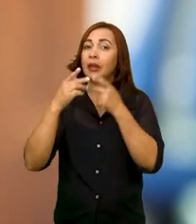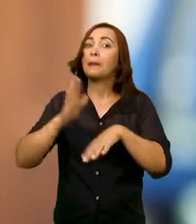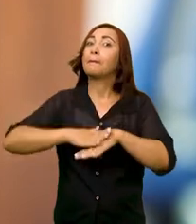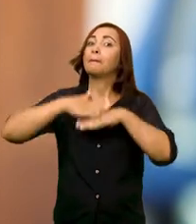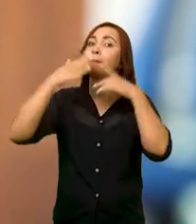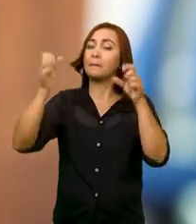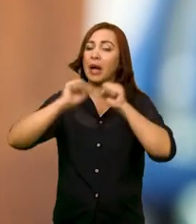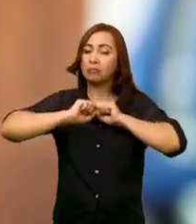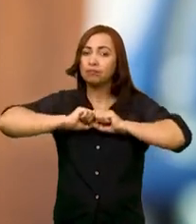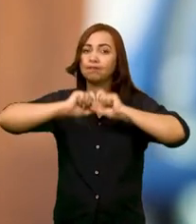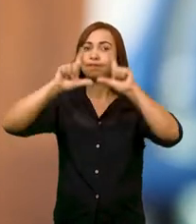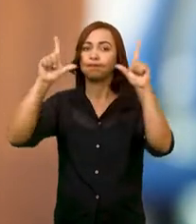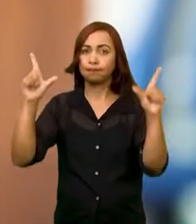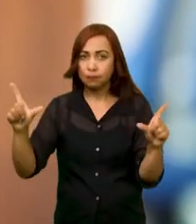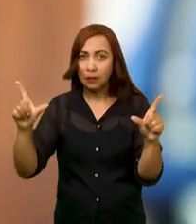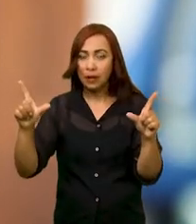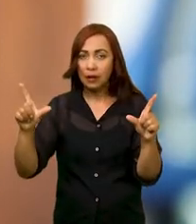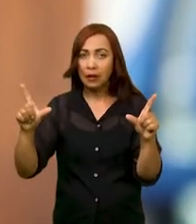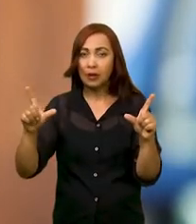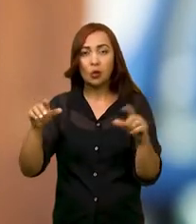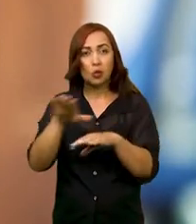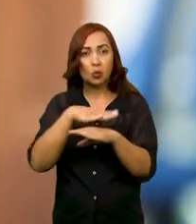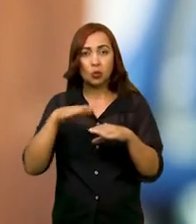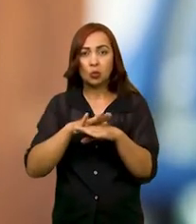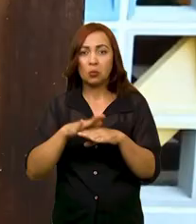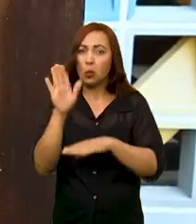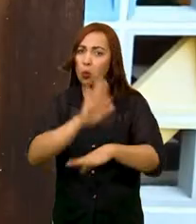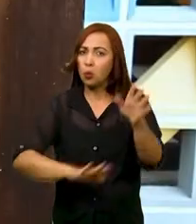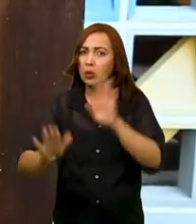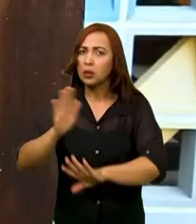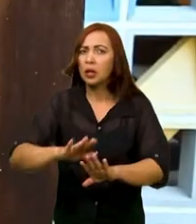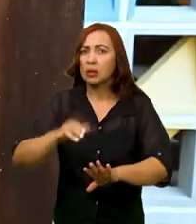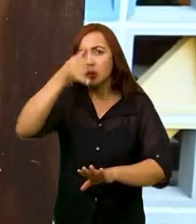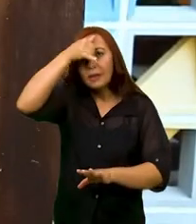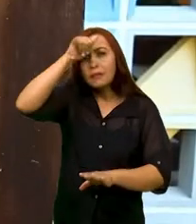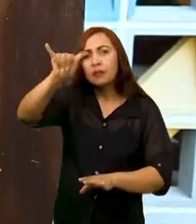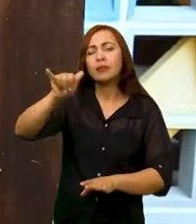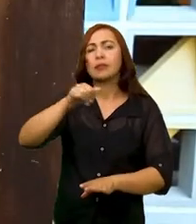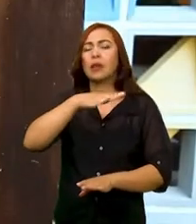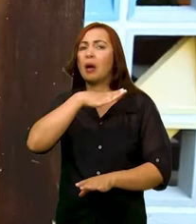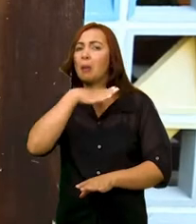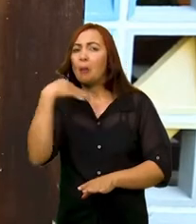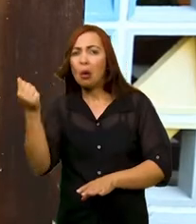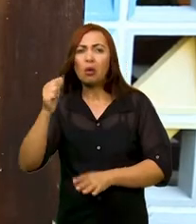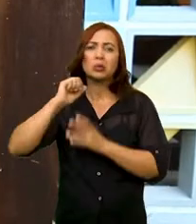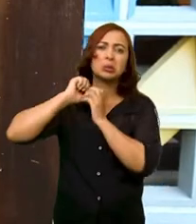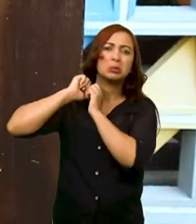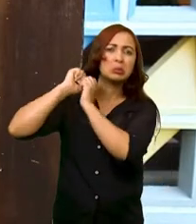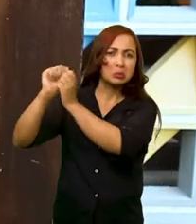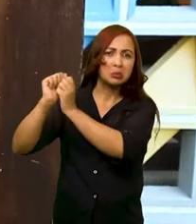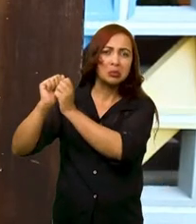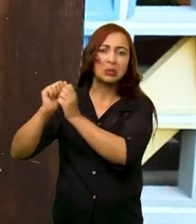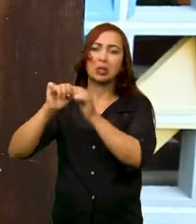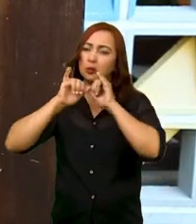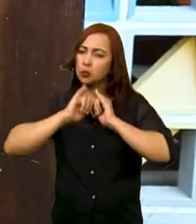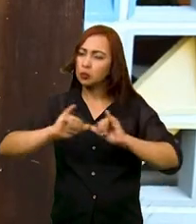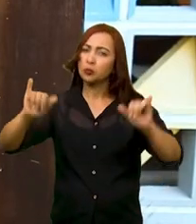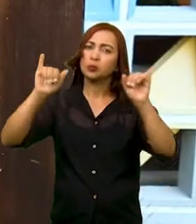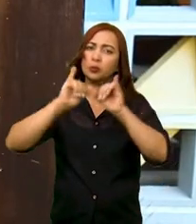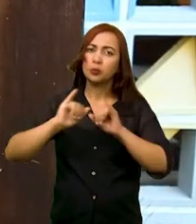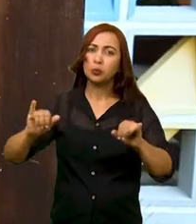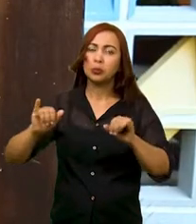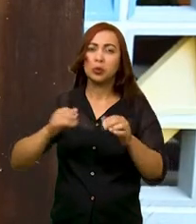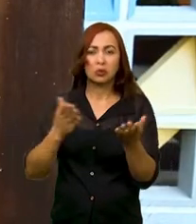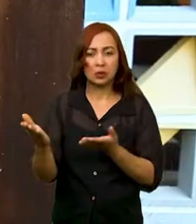É o mês dedicado à prevenção do suicídio. Divulgue os serviços que acolhem